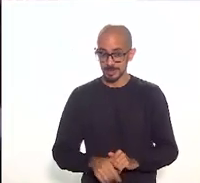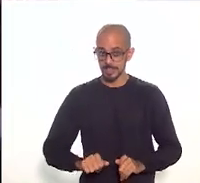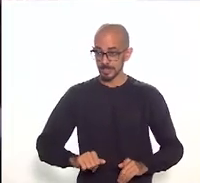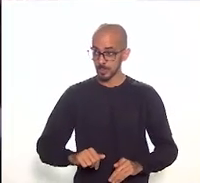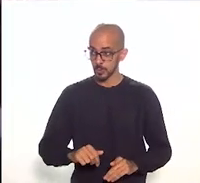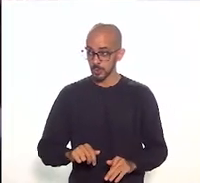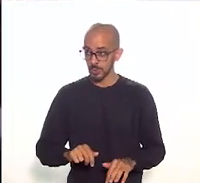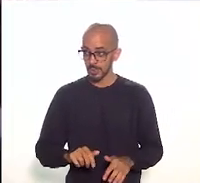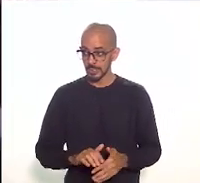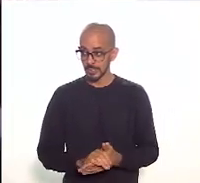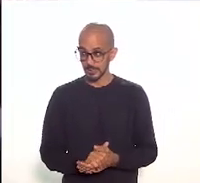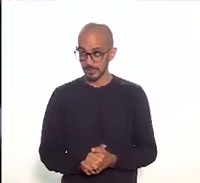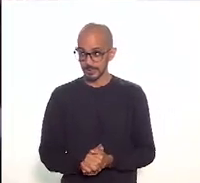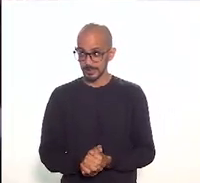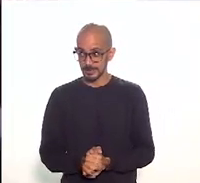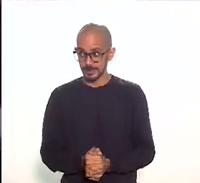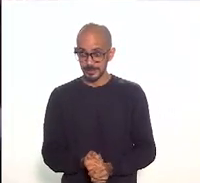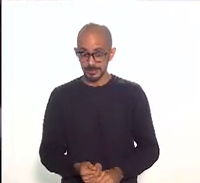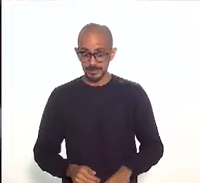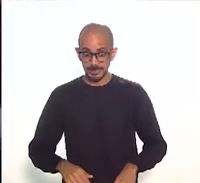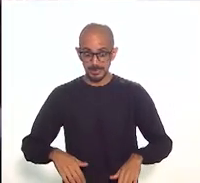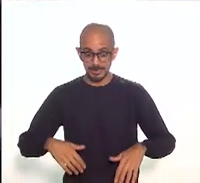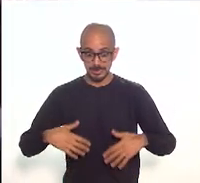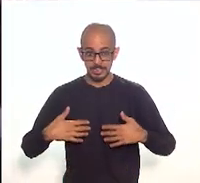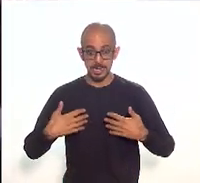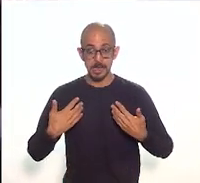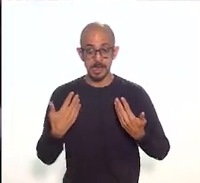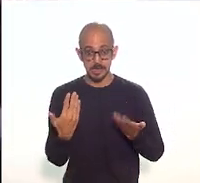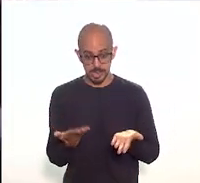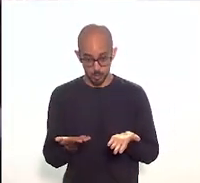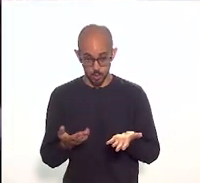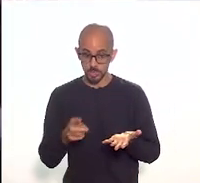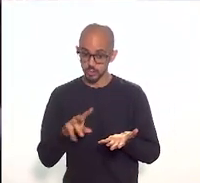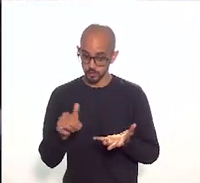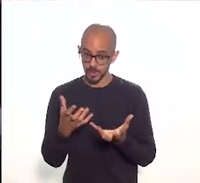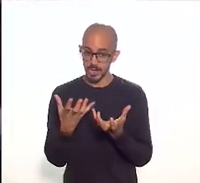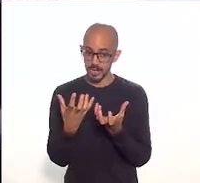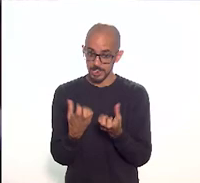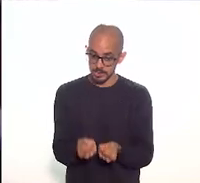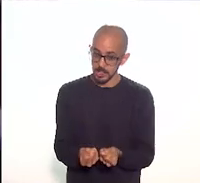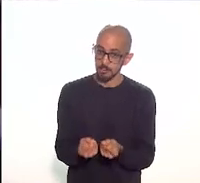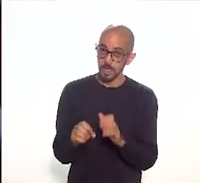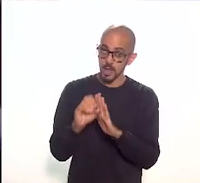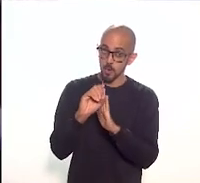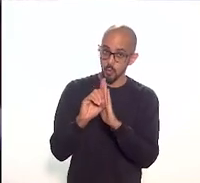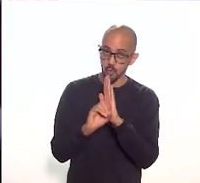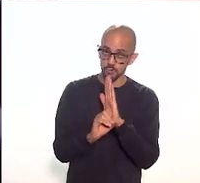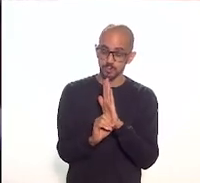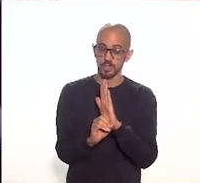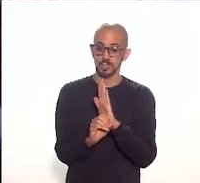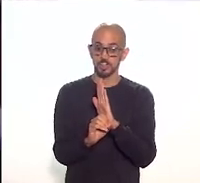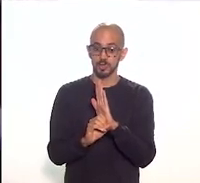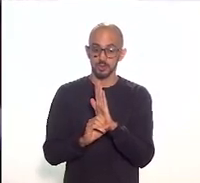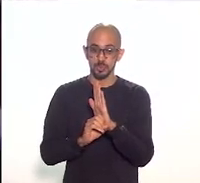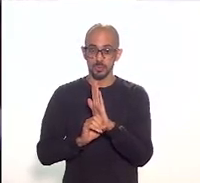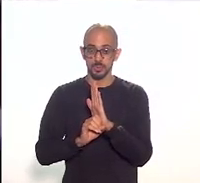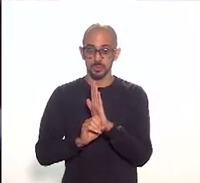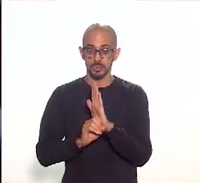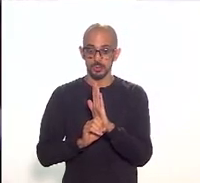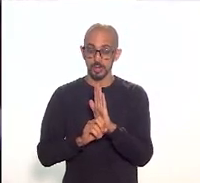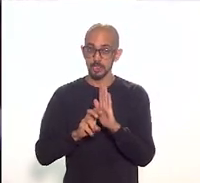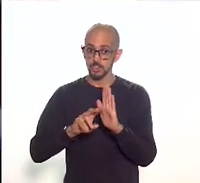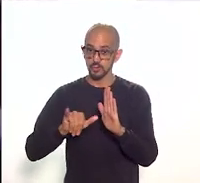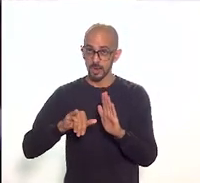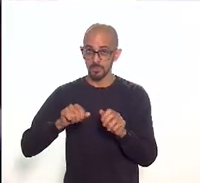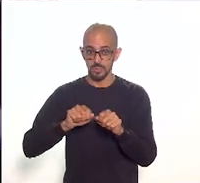museu. Bom, vamos receber o ofício, vamos fazer uma análise dele